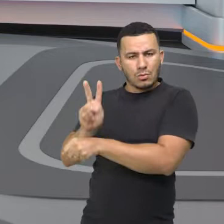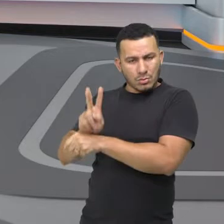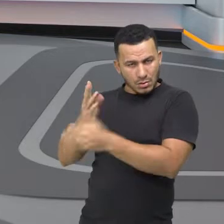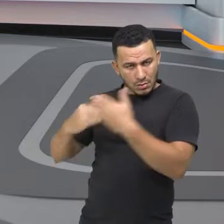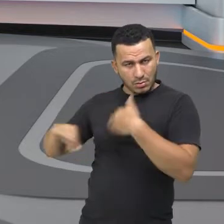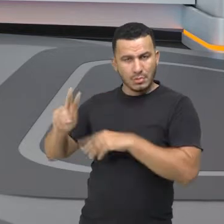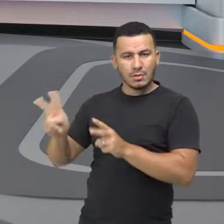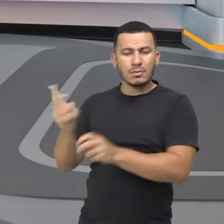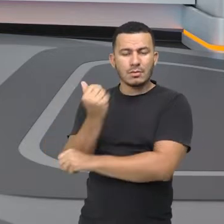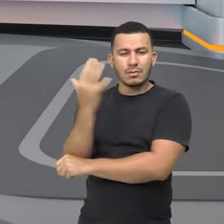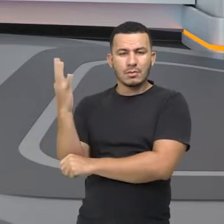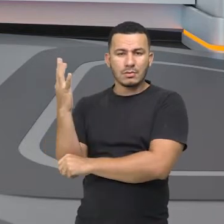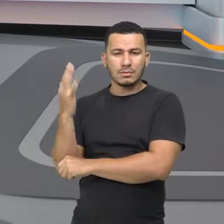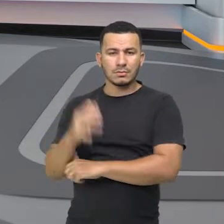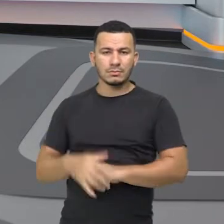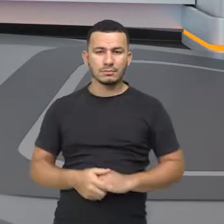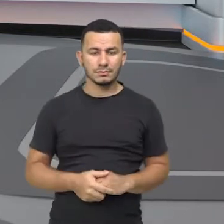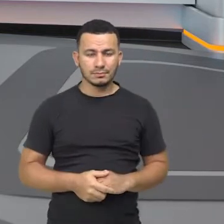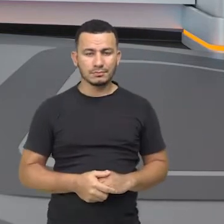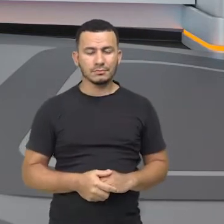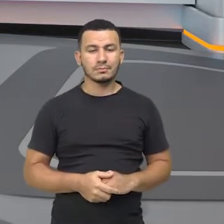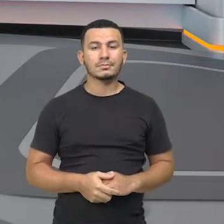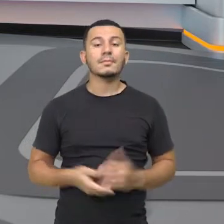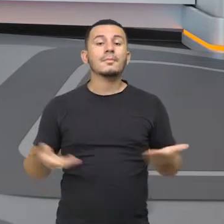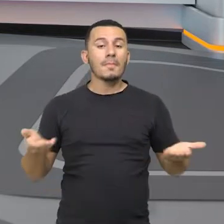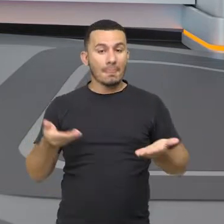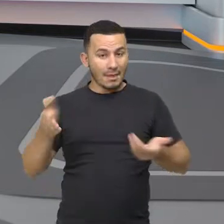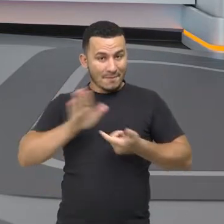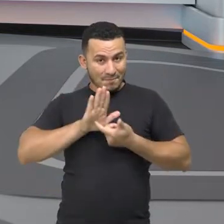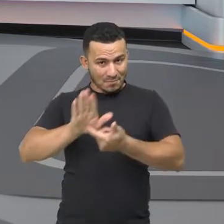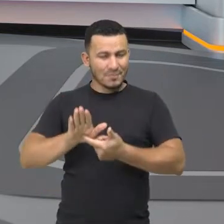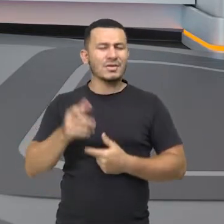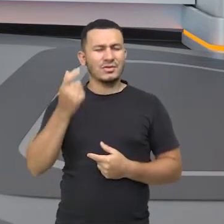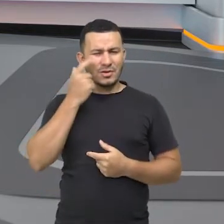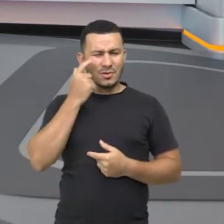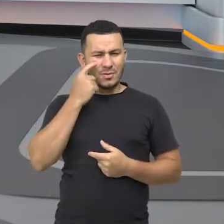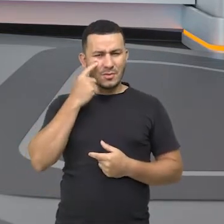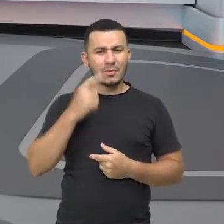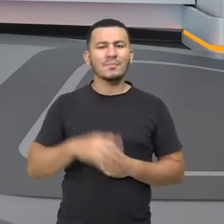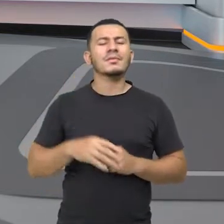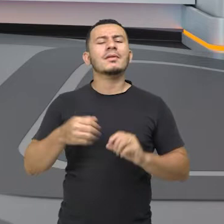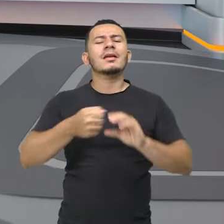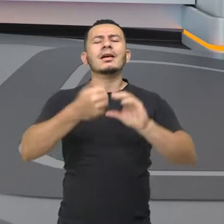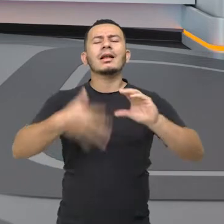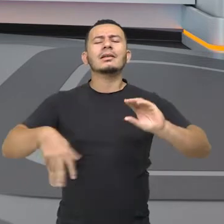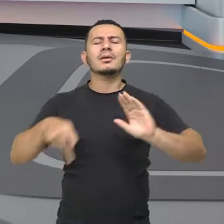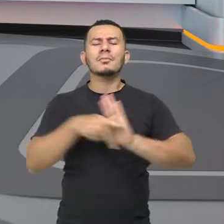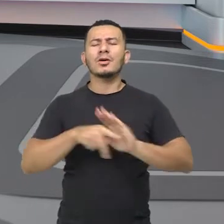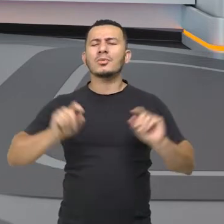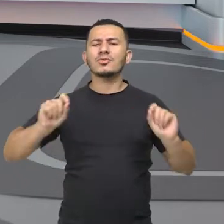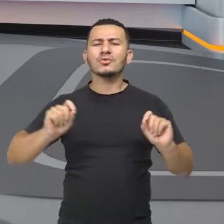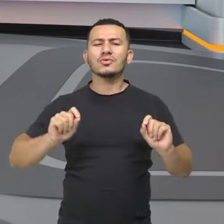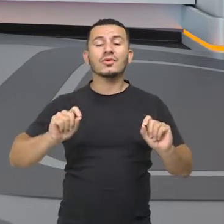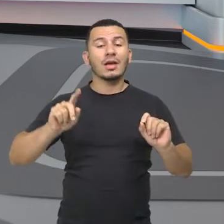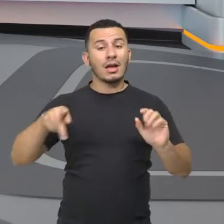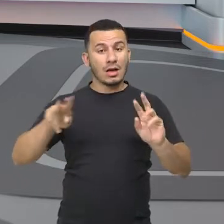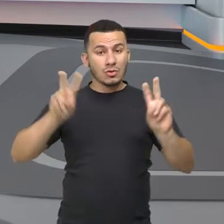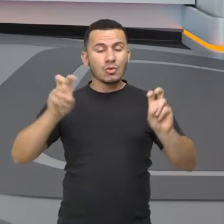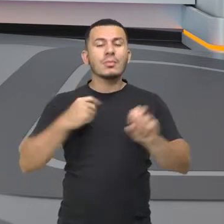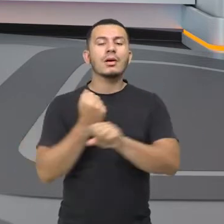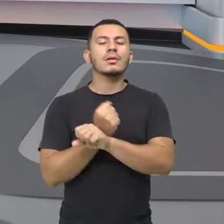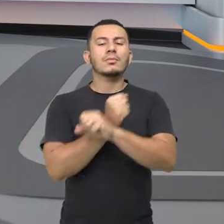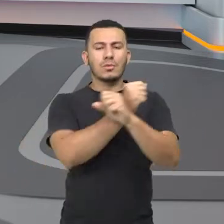daquela natureza. Nós vamos conhecer agora um pouco mais de características sobre a categoria de